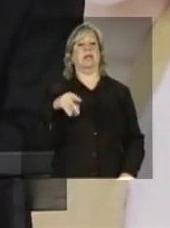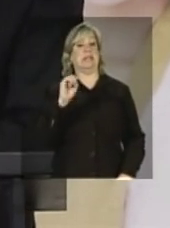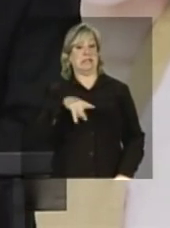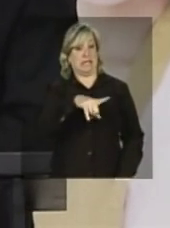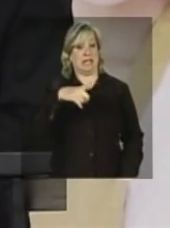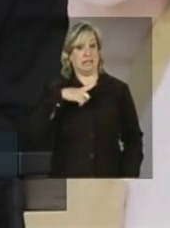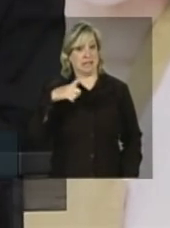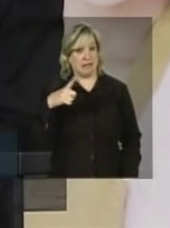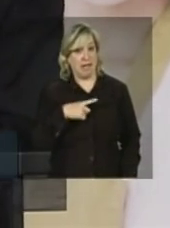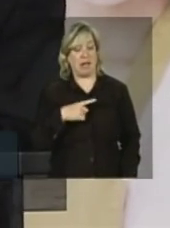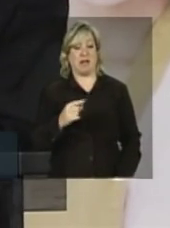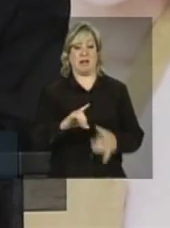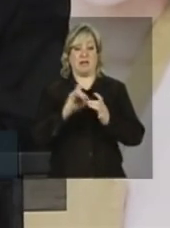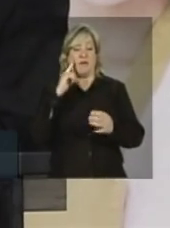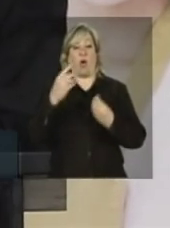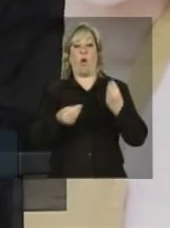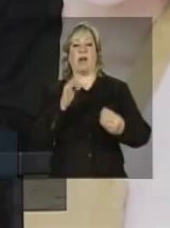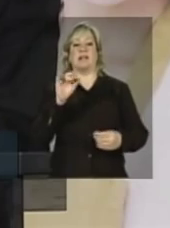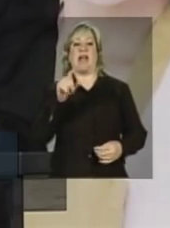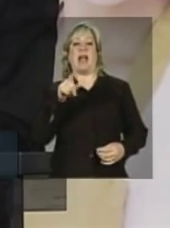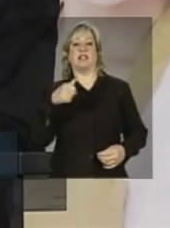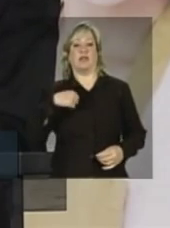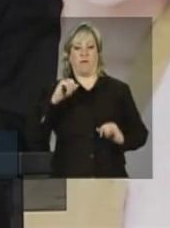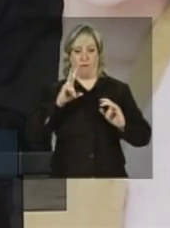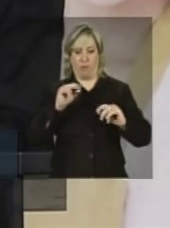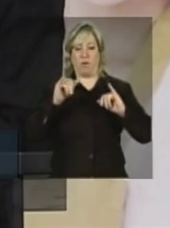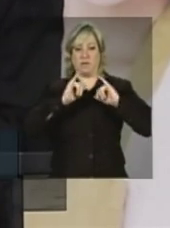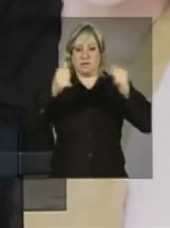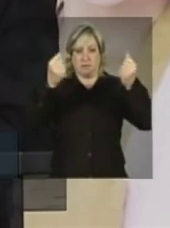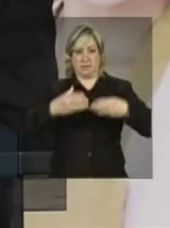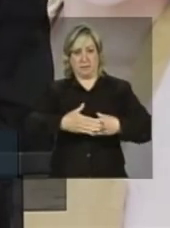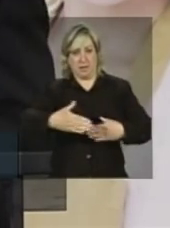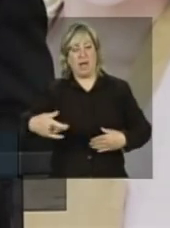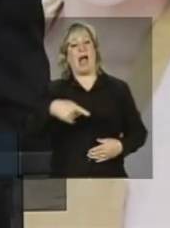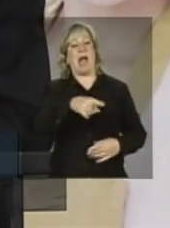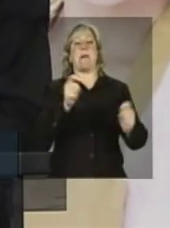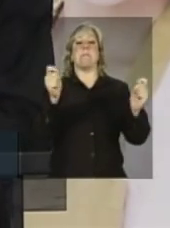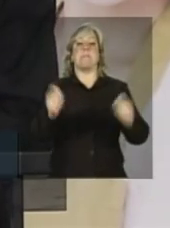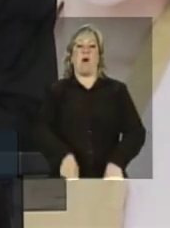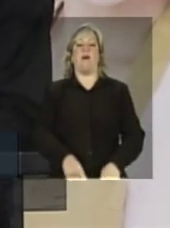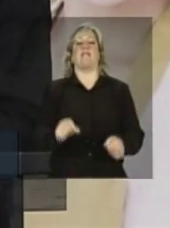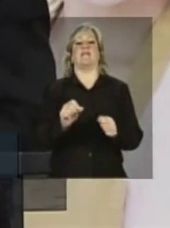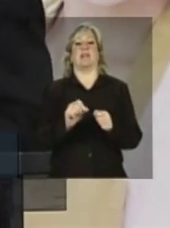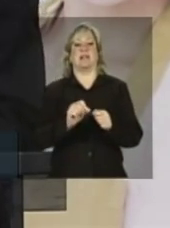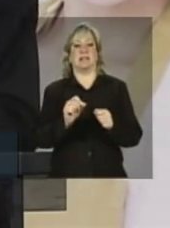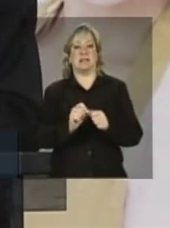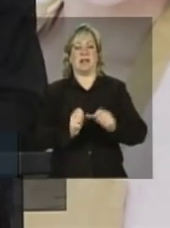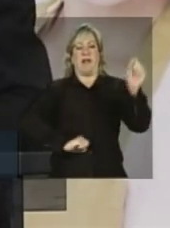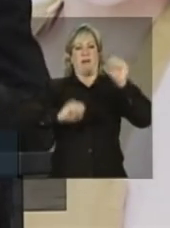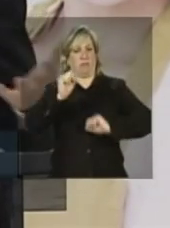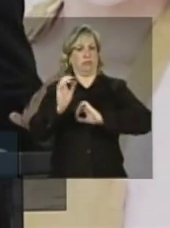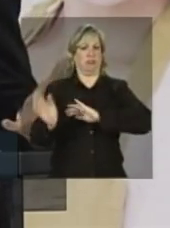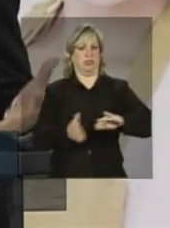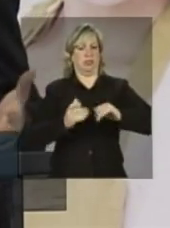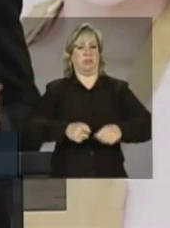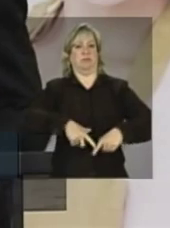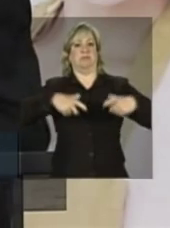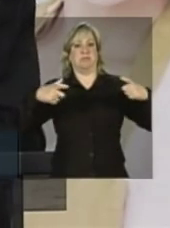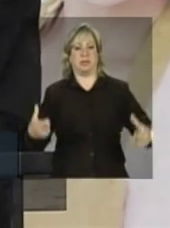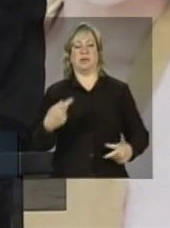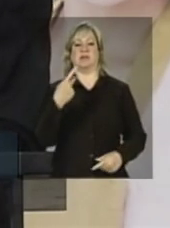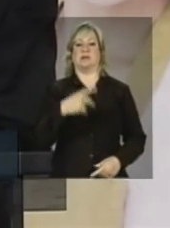taxas que eu vou mencionar mais adiante, ele poderá realizar uma produção, aumentar